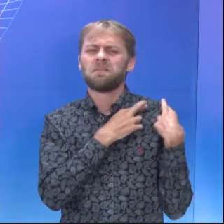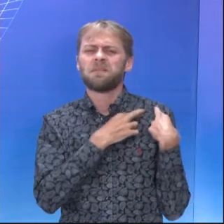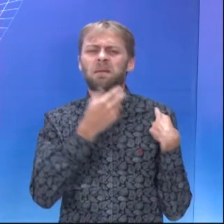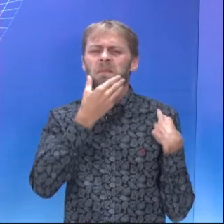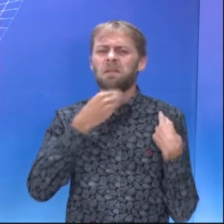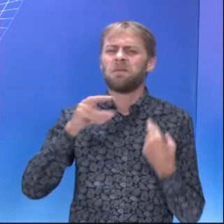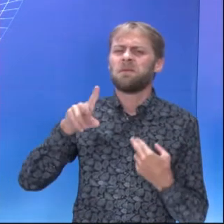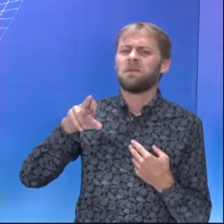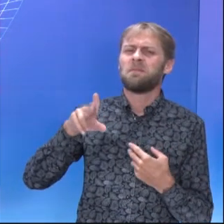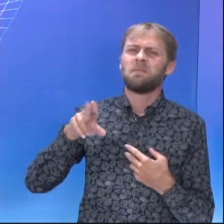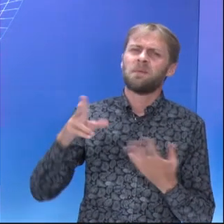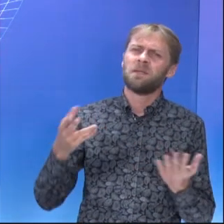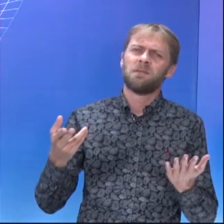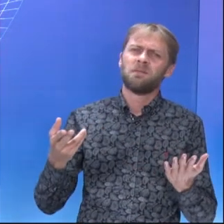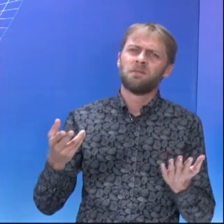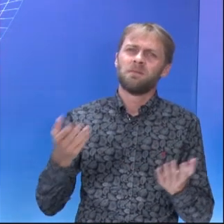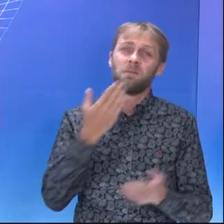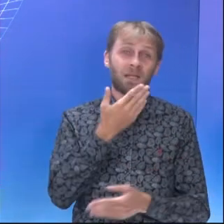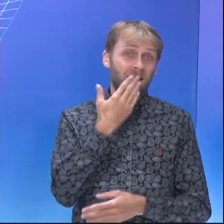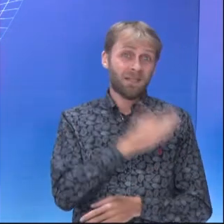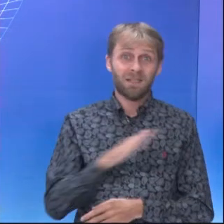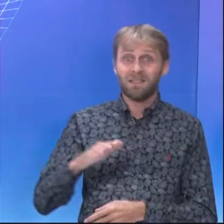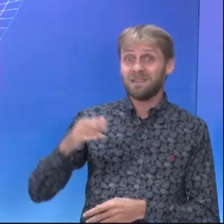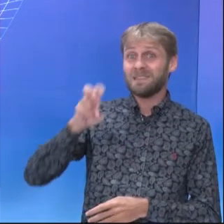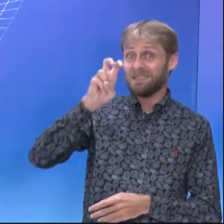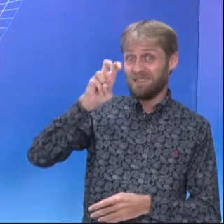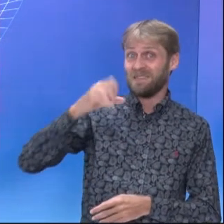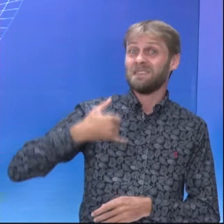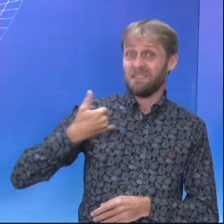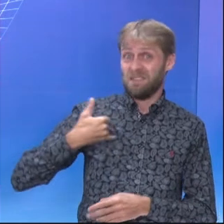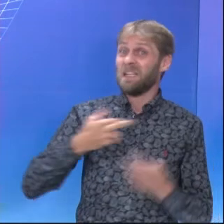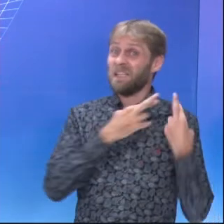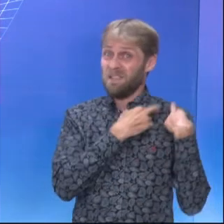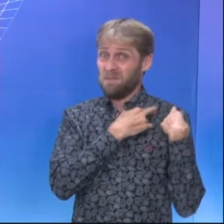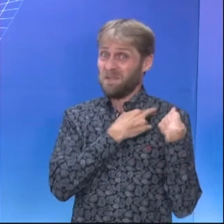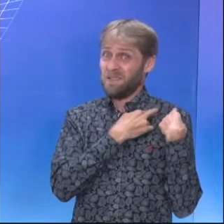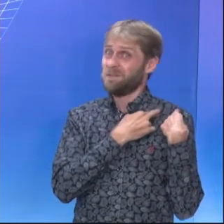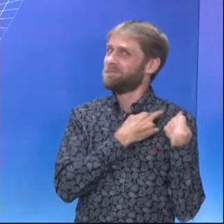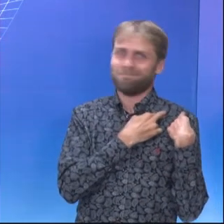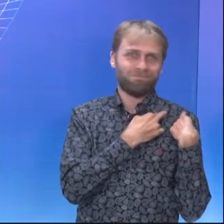Responsabilizar o irmão da vítima pelo incidente ocorrido. Nossa, uma criança de 5 anos de idade?